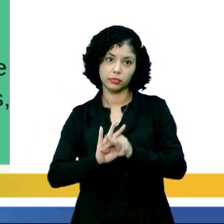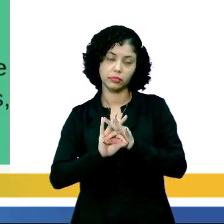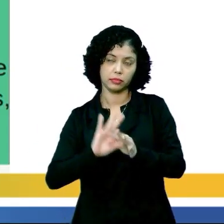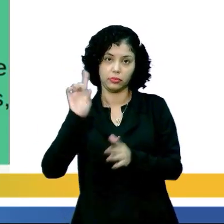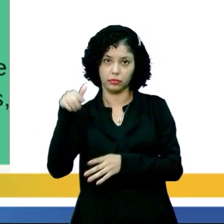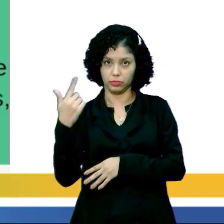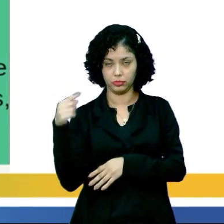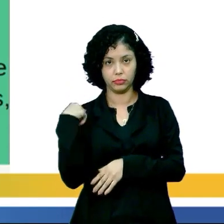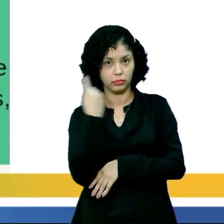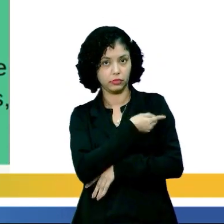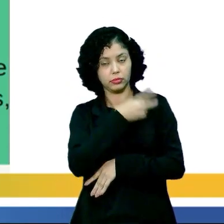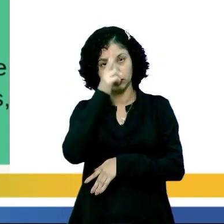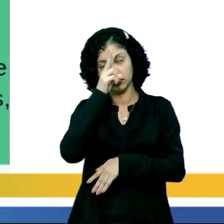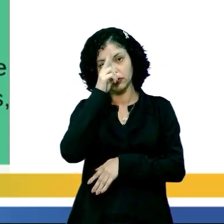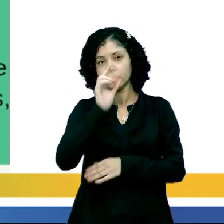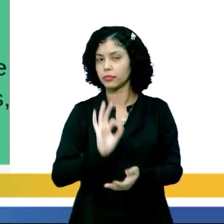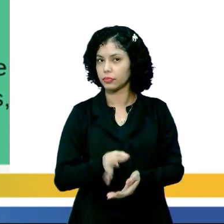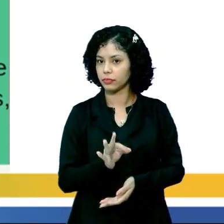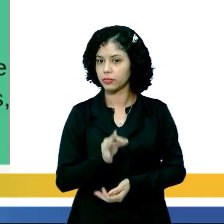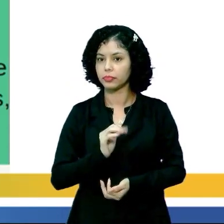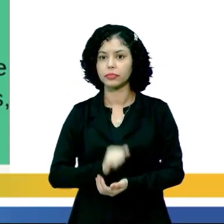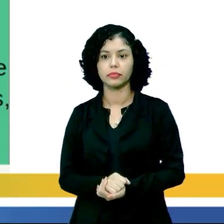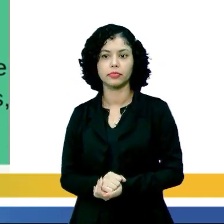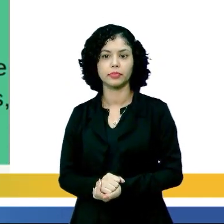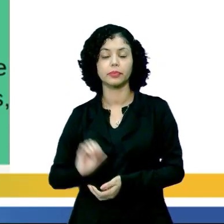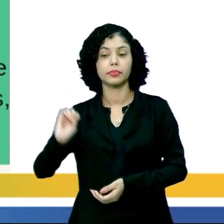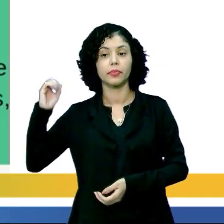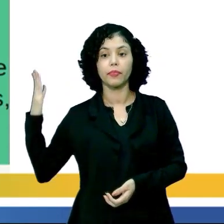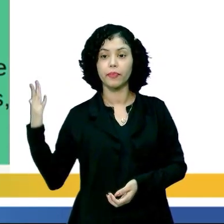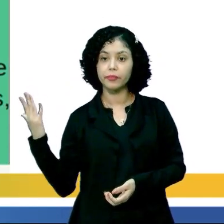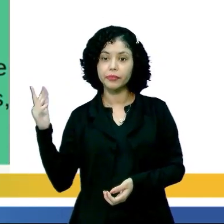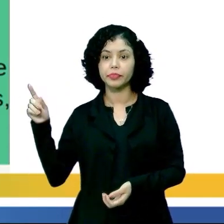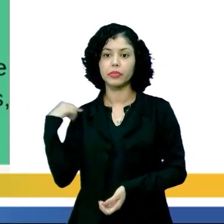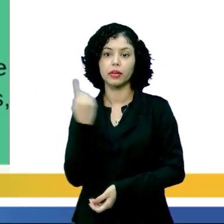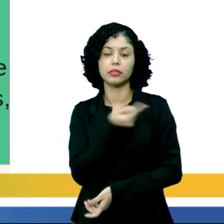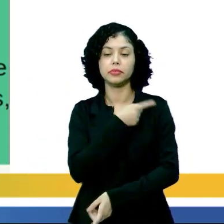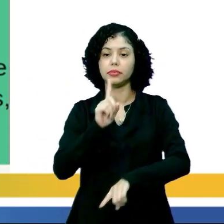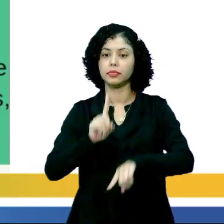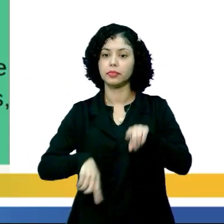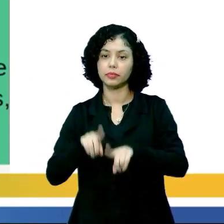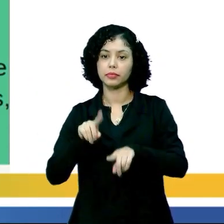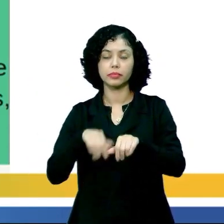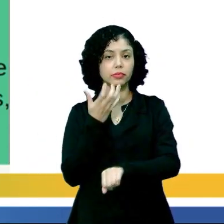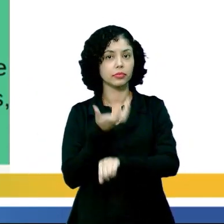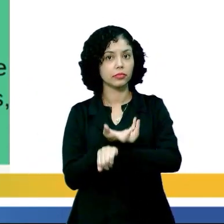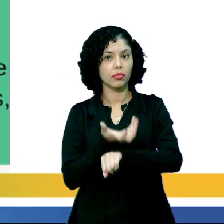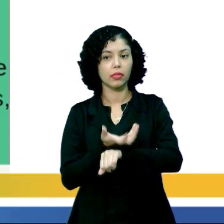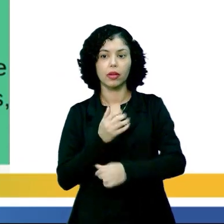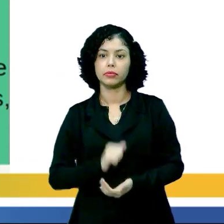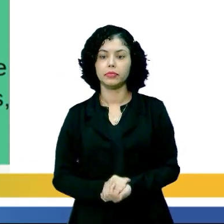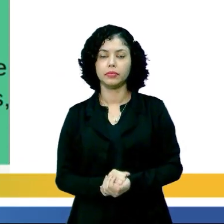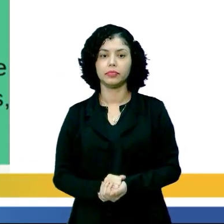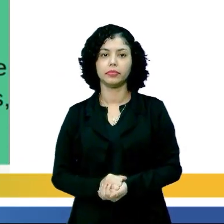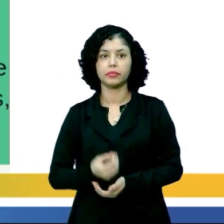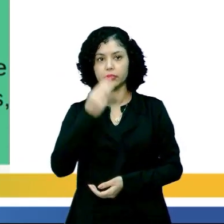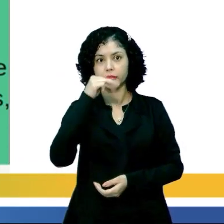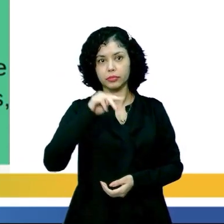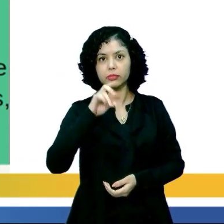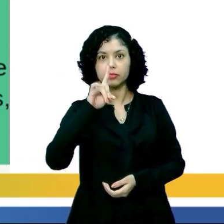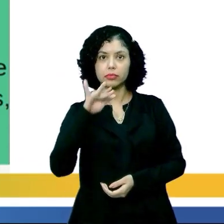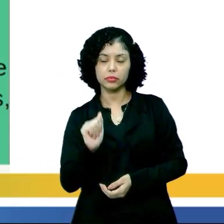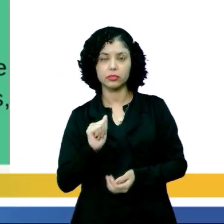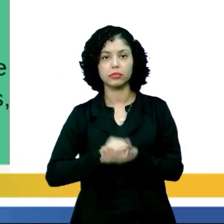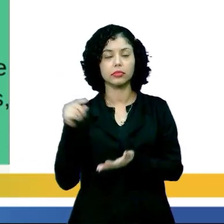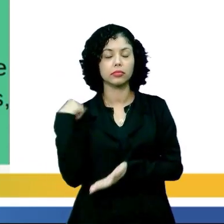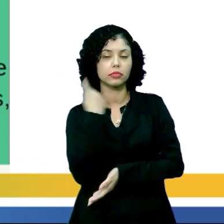àquilo que nós lembramos, certo? No caso aqui da nossa matéria, da nossa disciplina, a memória da